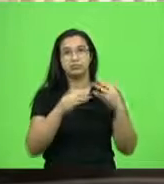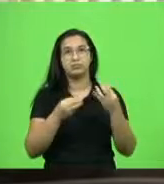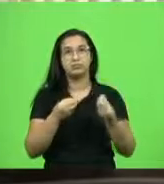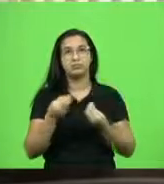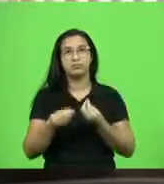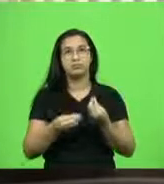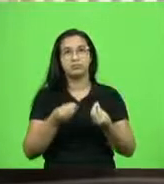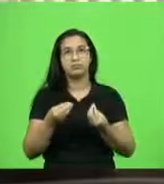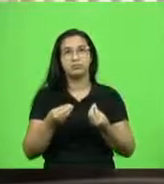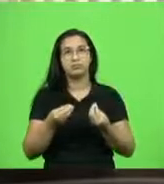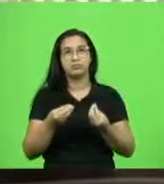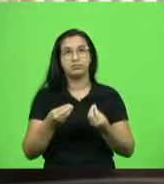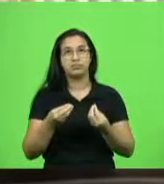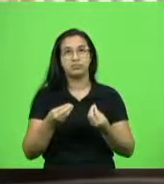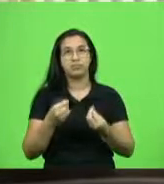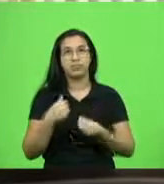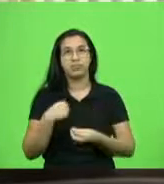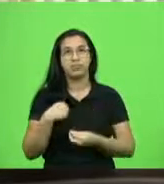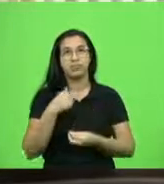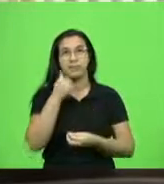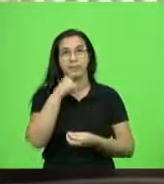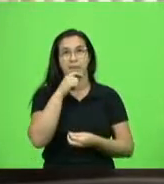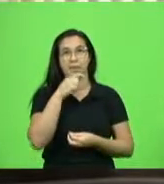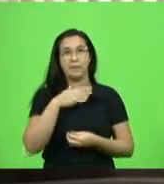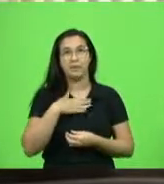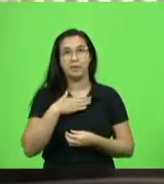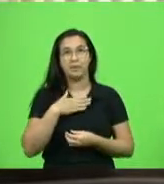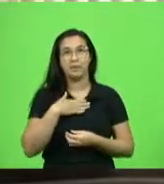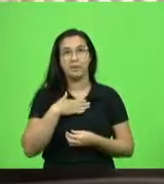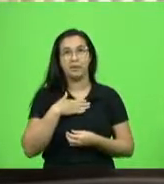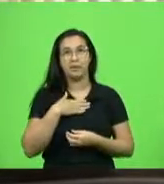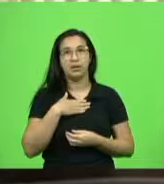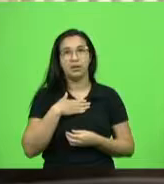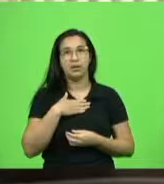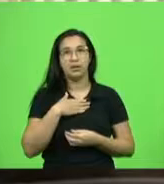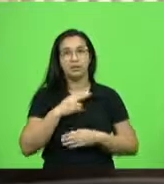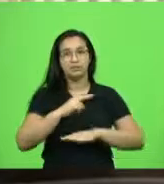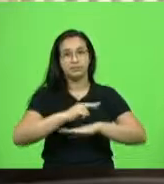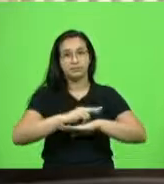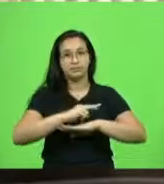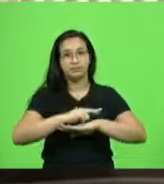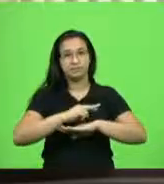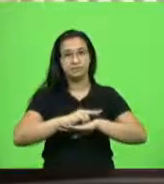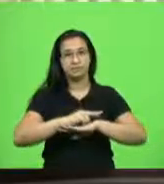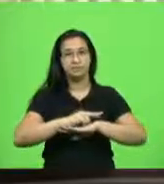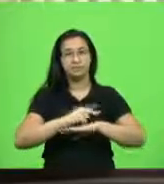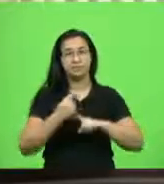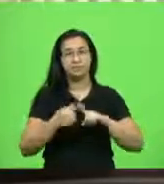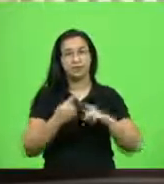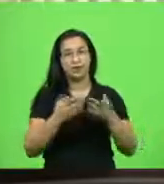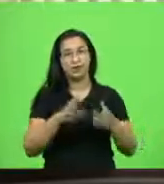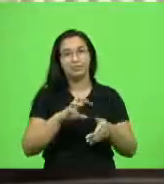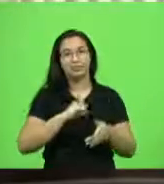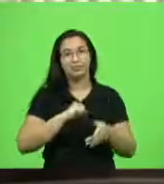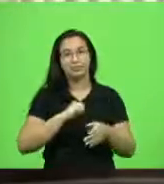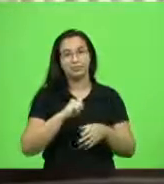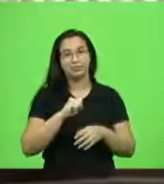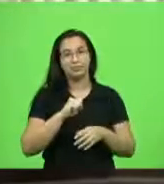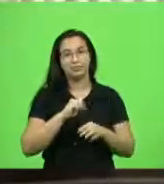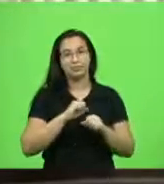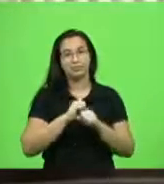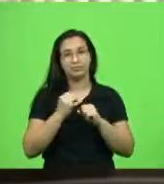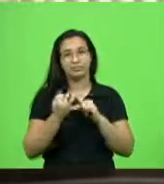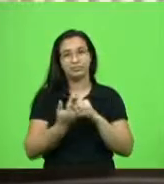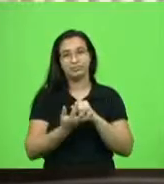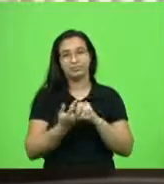internada no isolamento por Covid. Então, portanto,